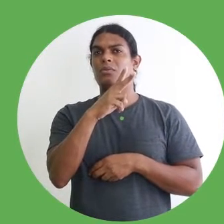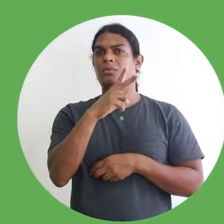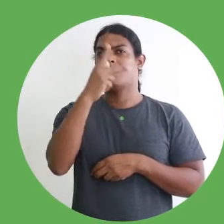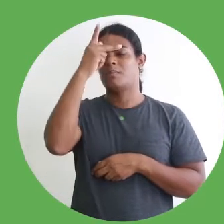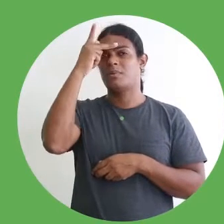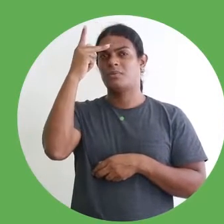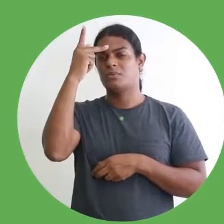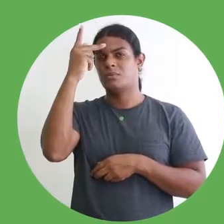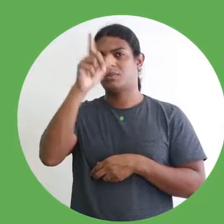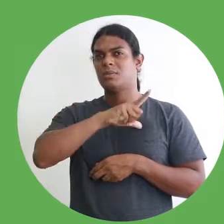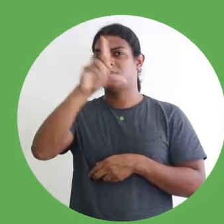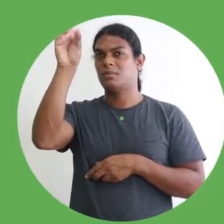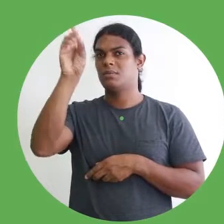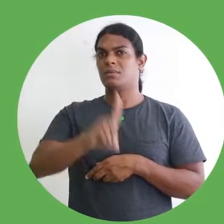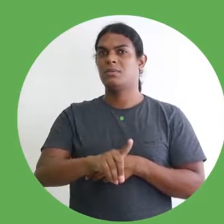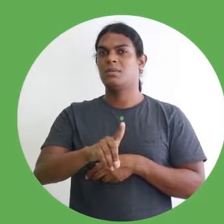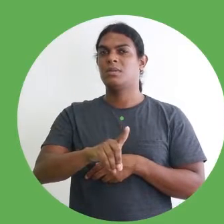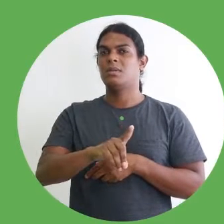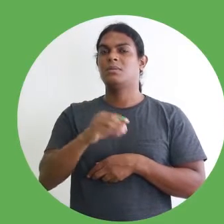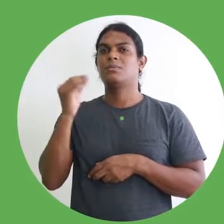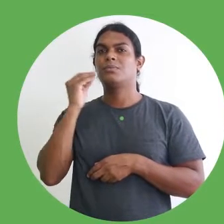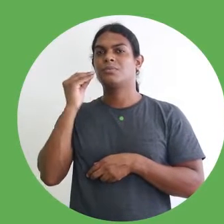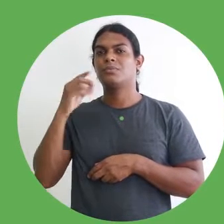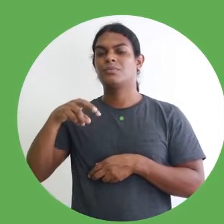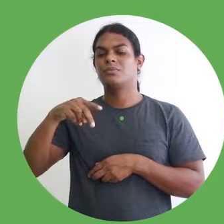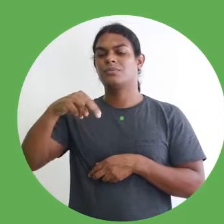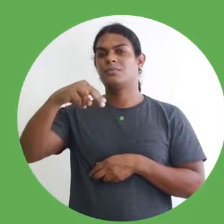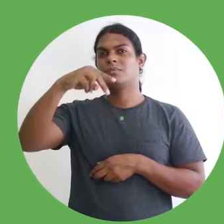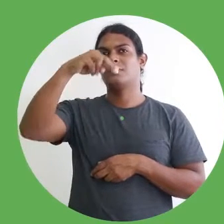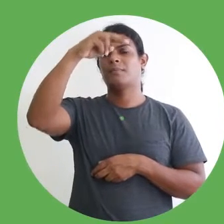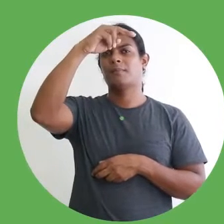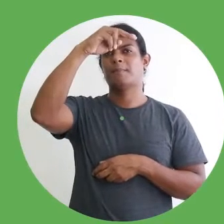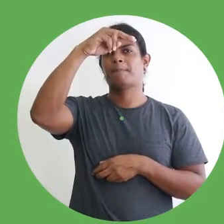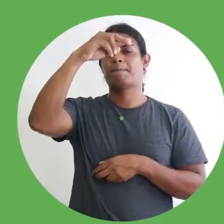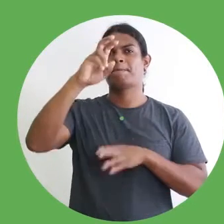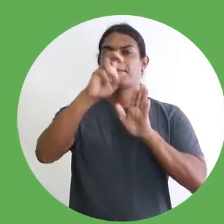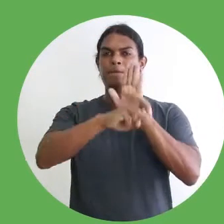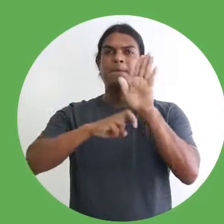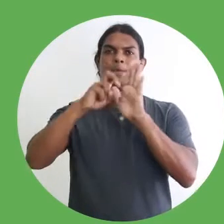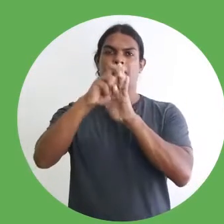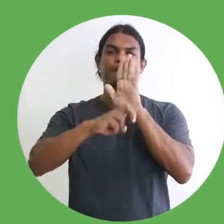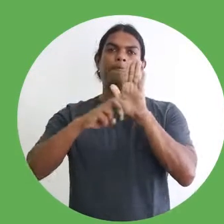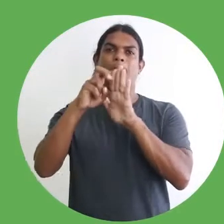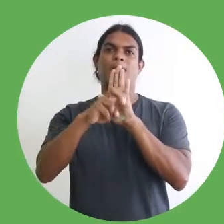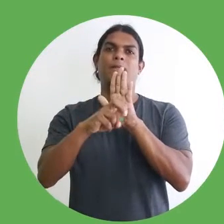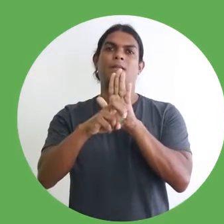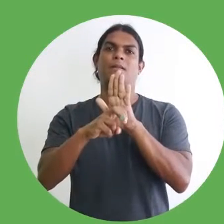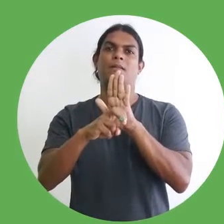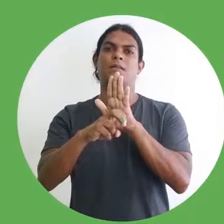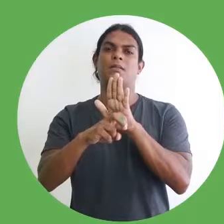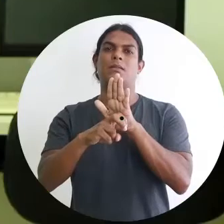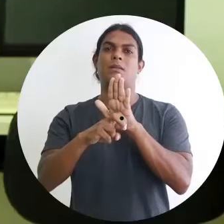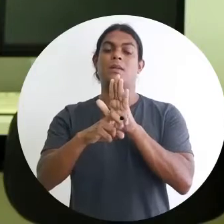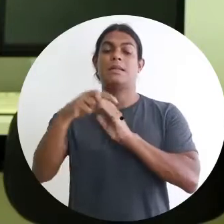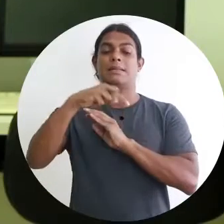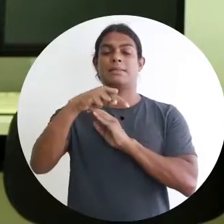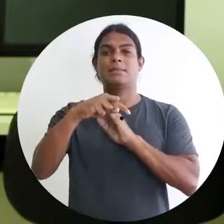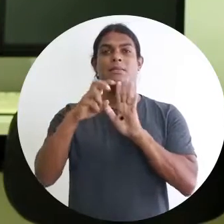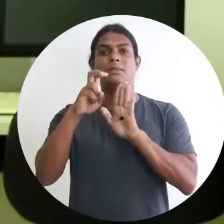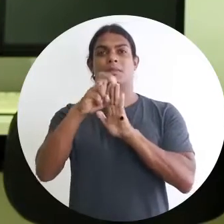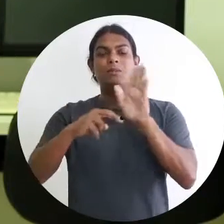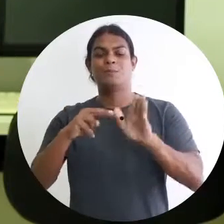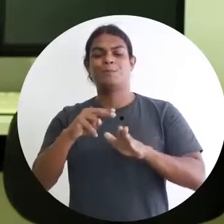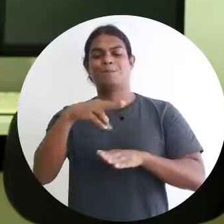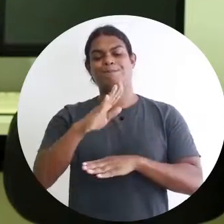tentando subir uma escada de cadeira de rodas. A escada tem uma inclinação muito